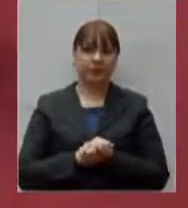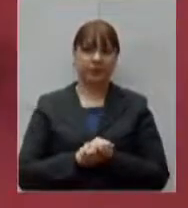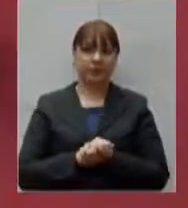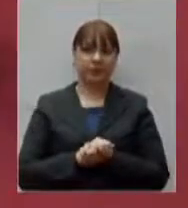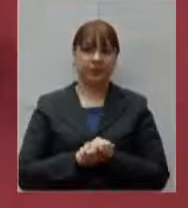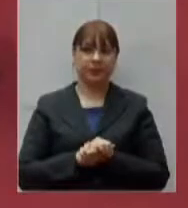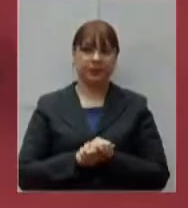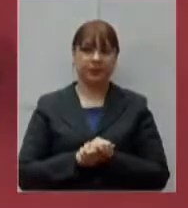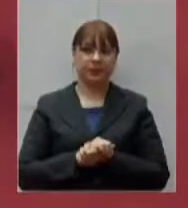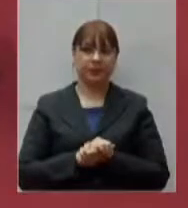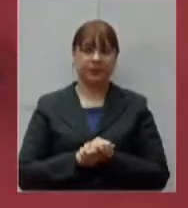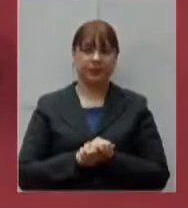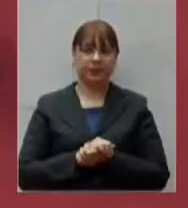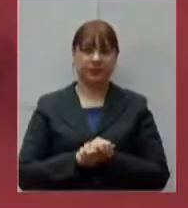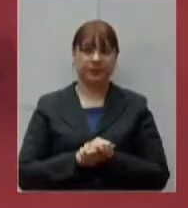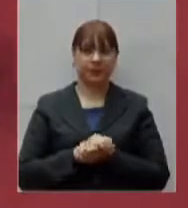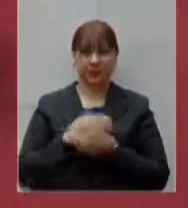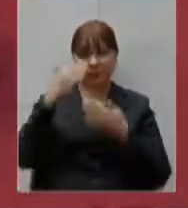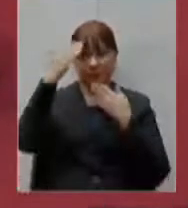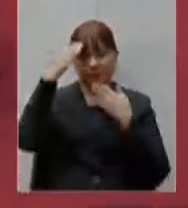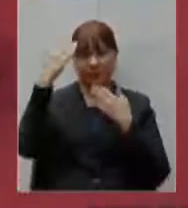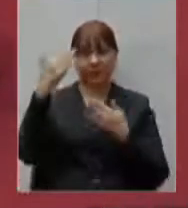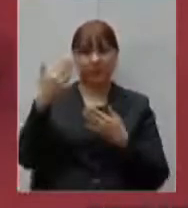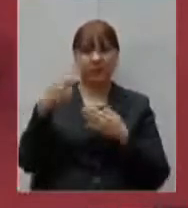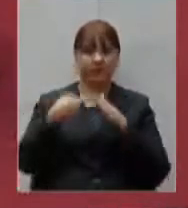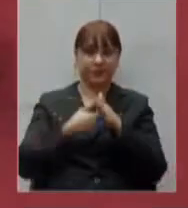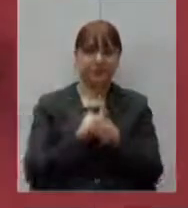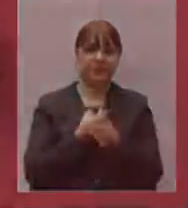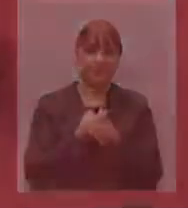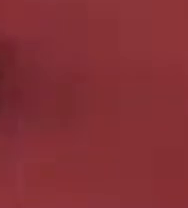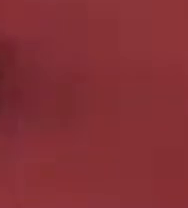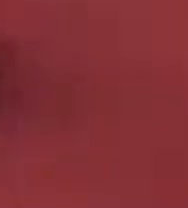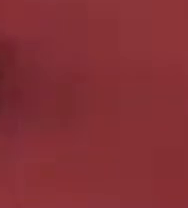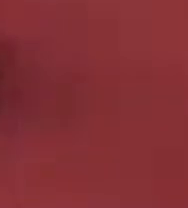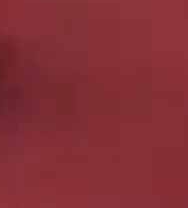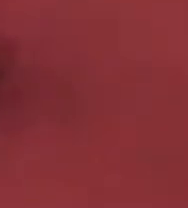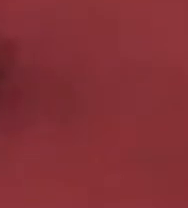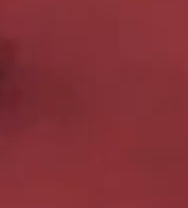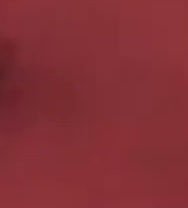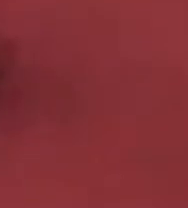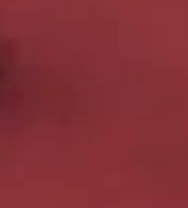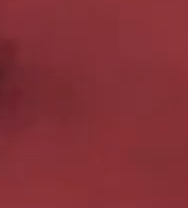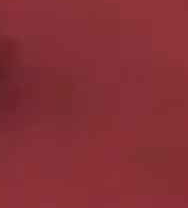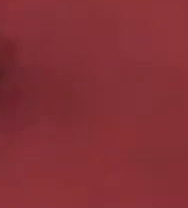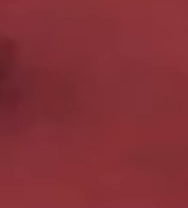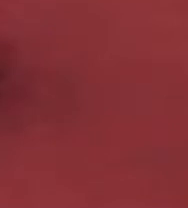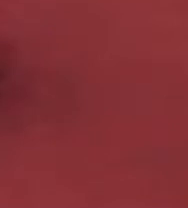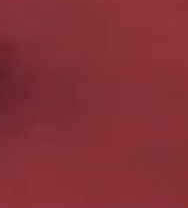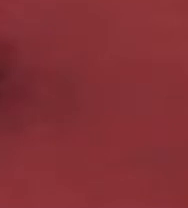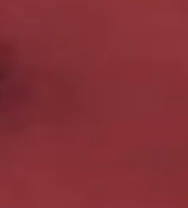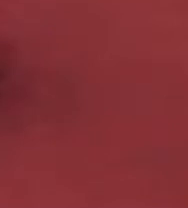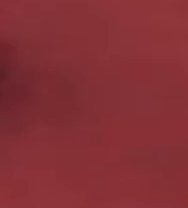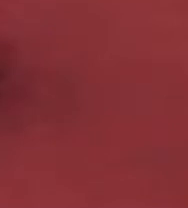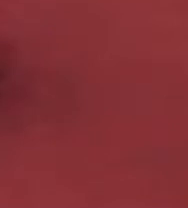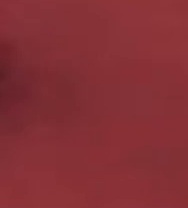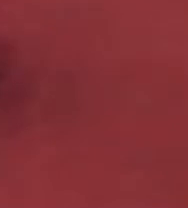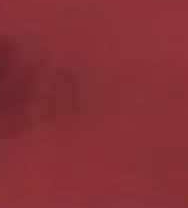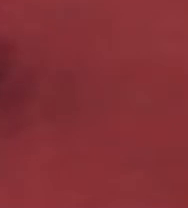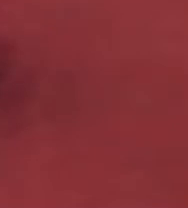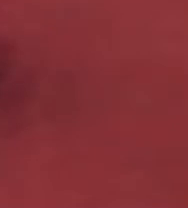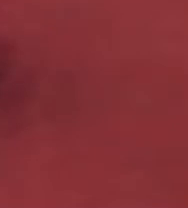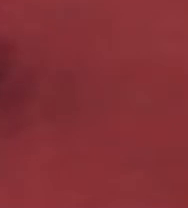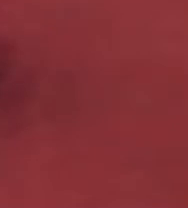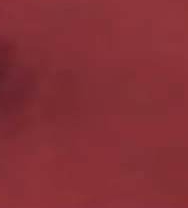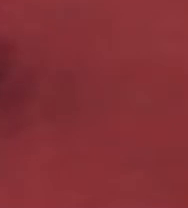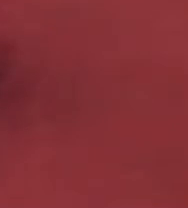obrigado pela pergunta deputado André aqui então eu acho que é importante eu vou tentar passar aqui por